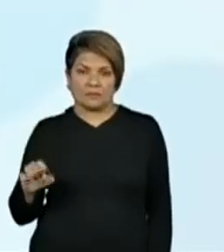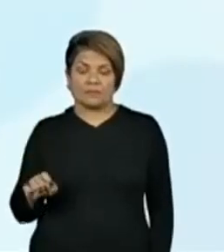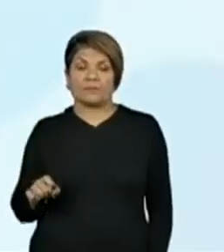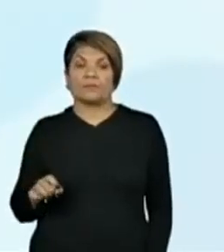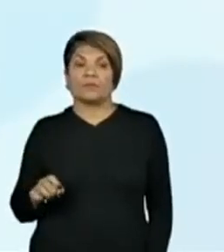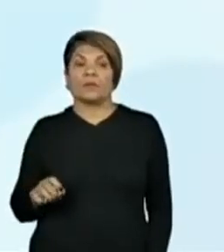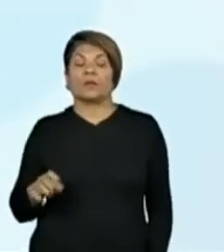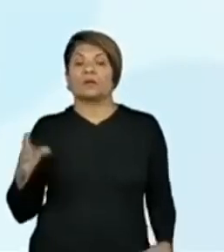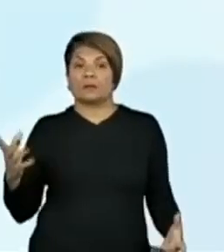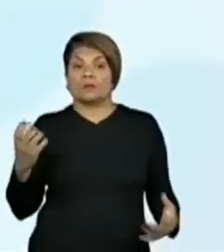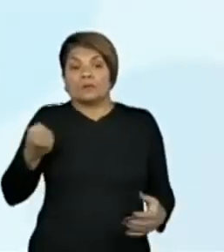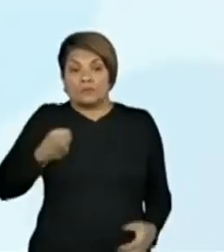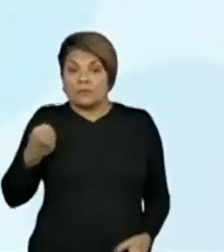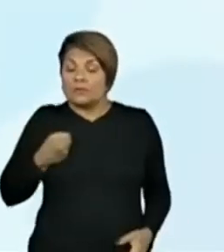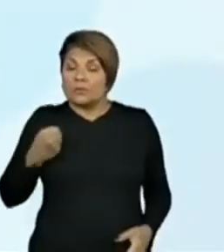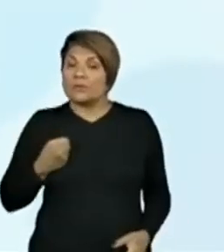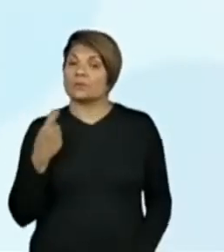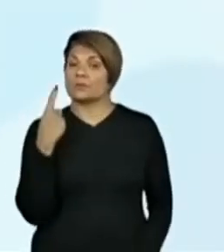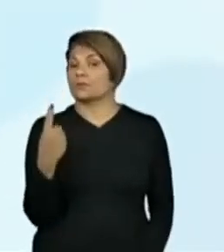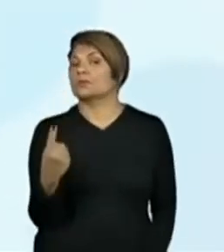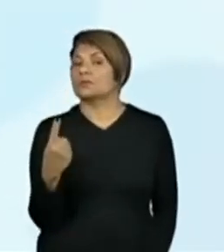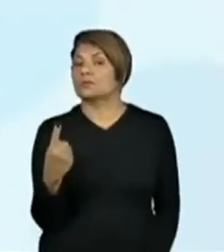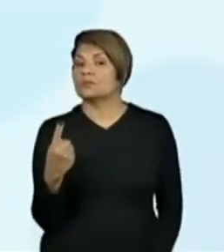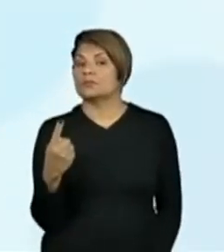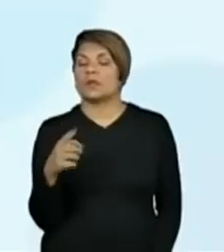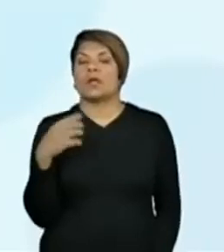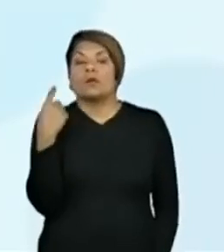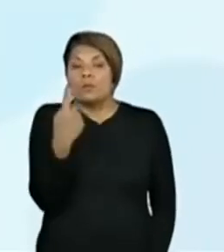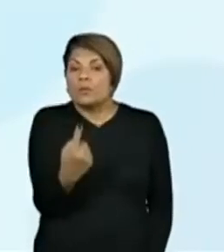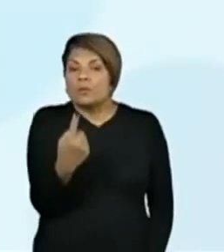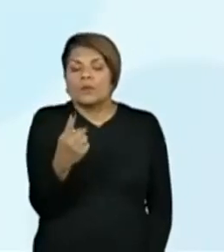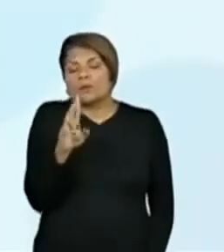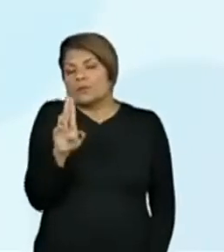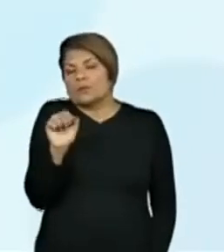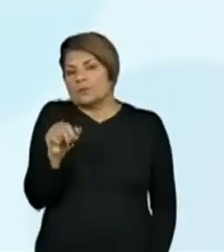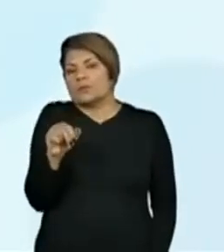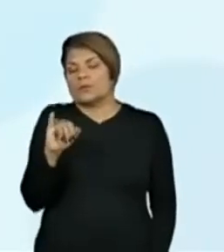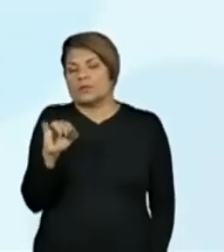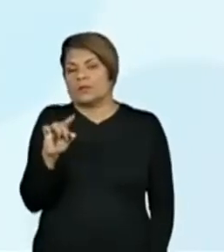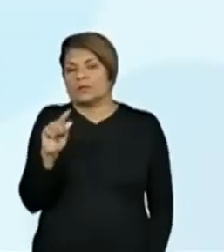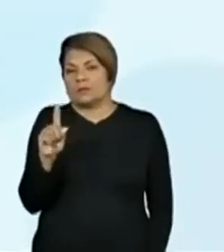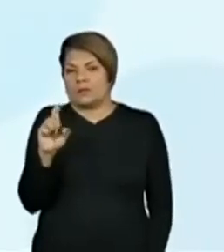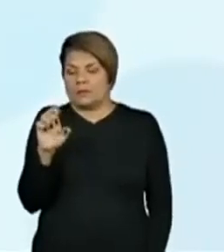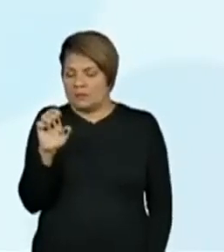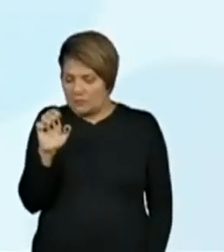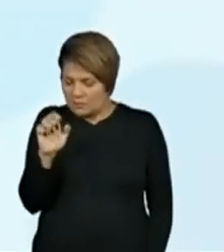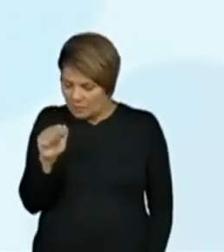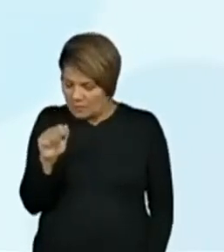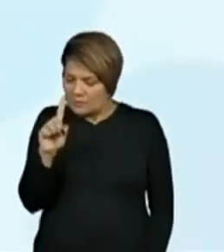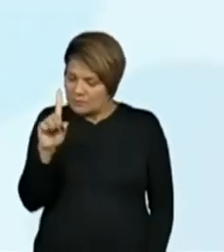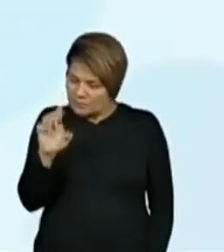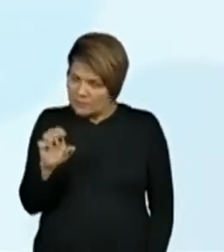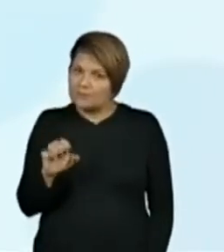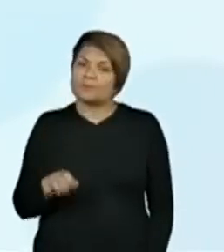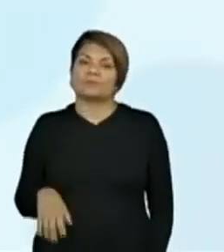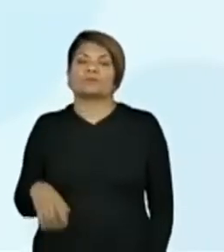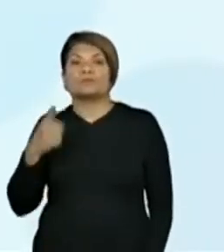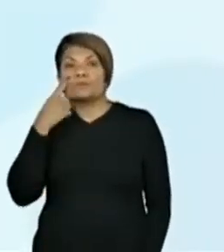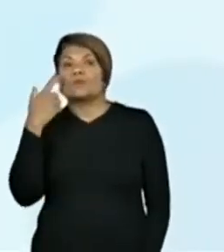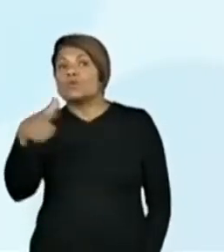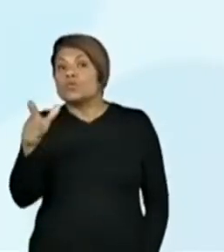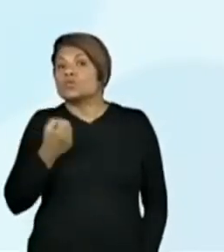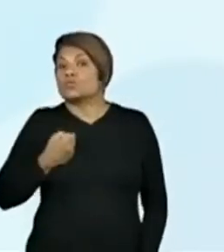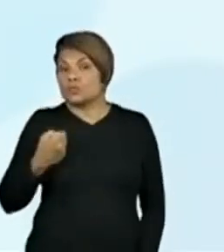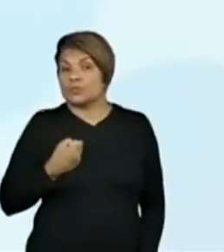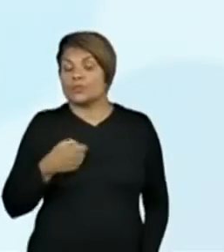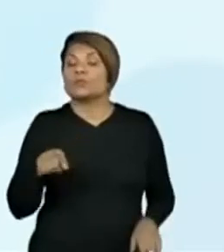1, ele vale uma unidade. Vamos ver outro número? Sim. Aí, a gente